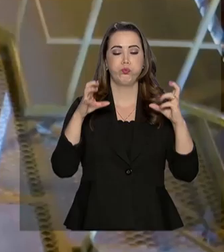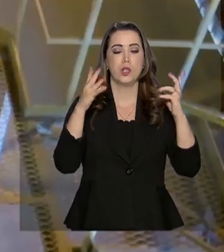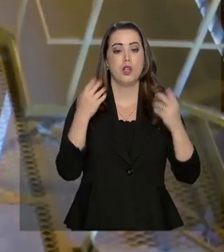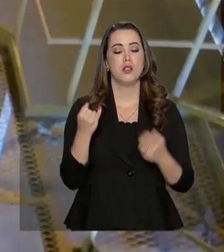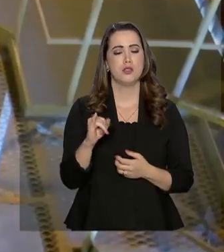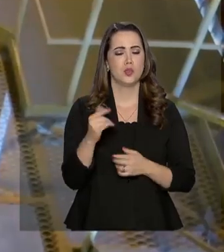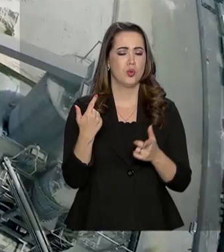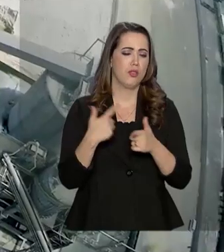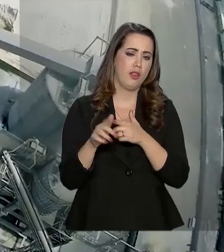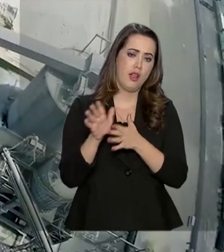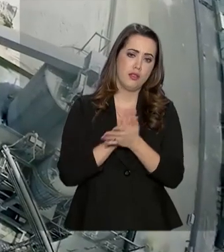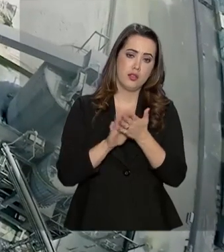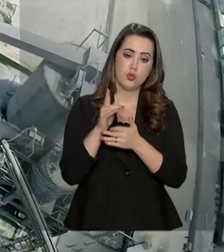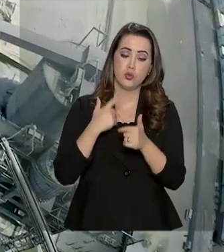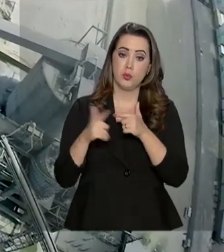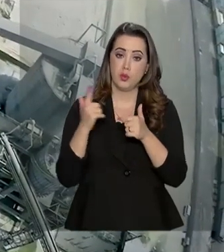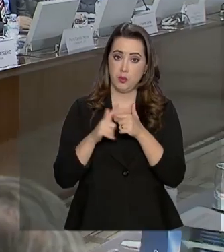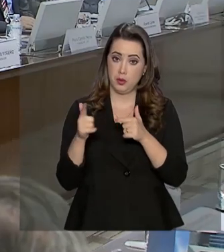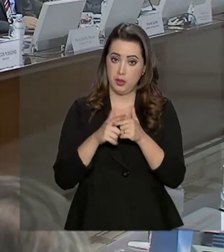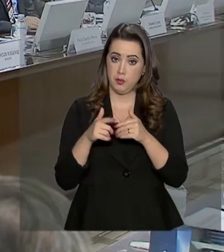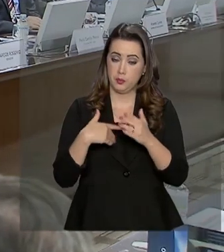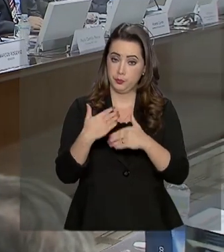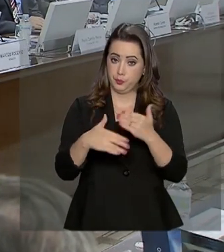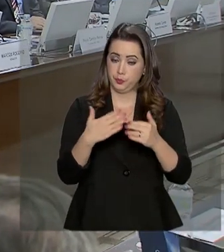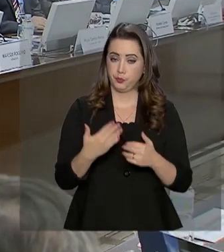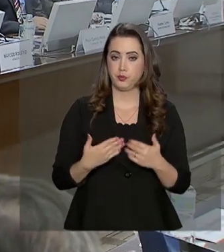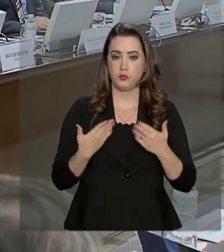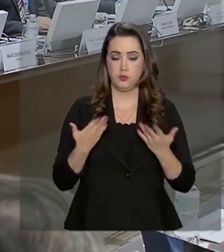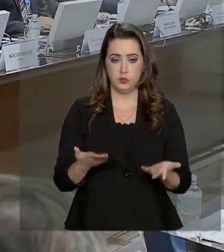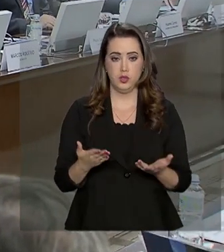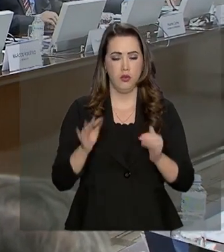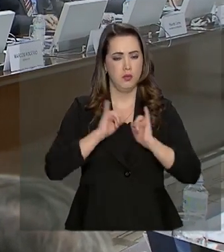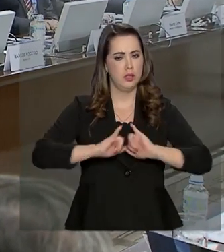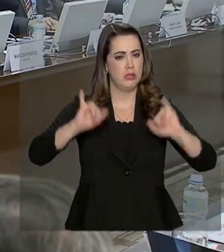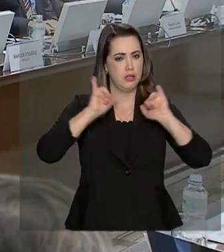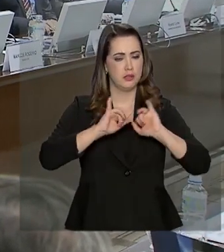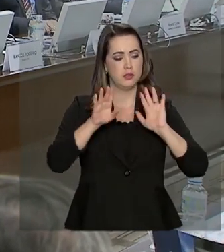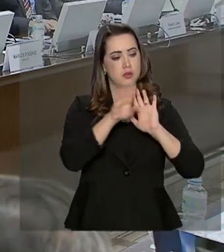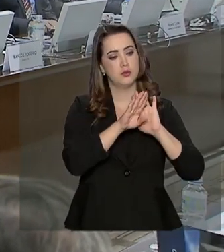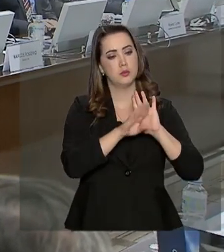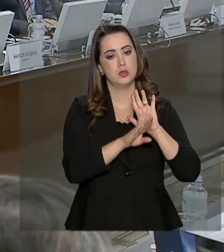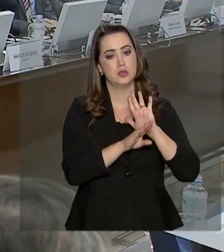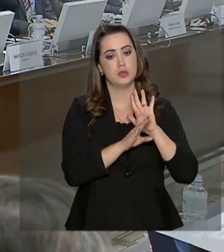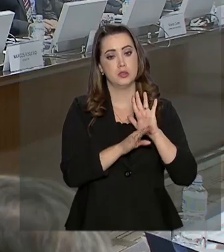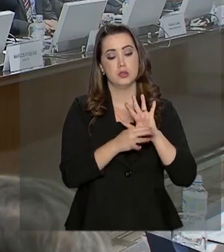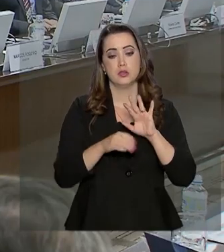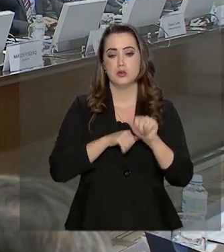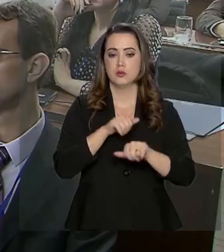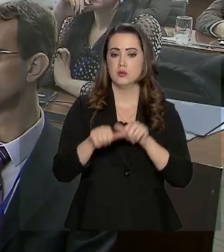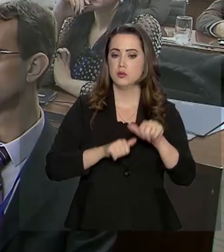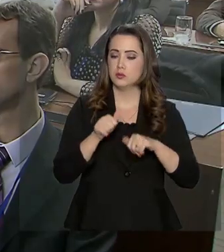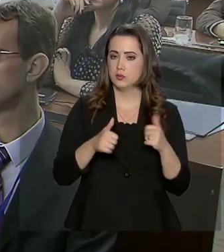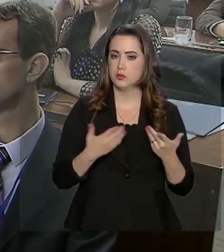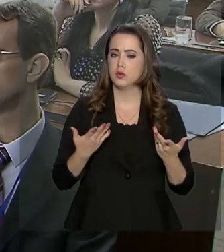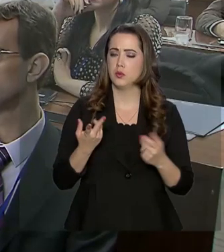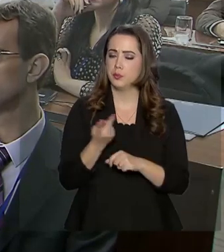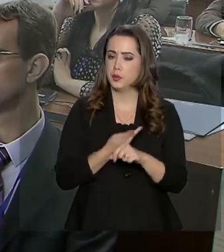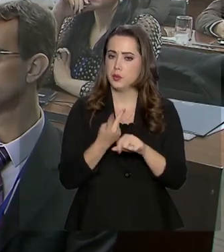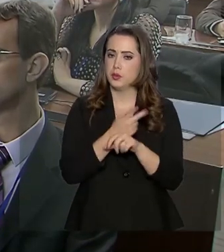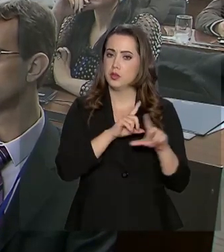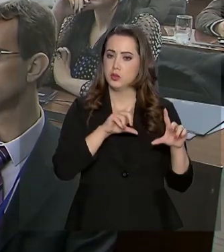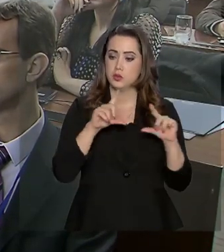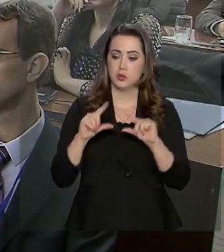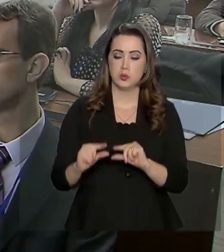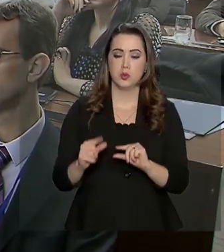sem afetar a fabricação de cimento. Para isso, foi lançado um projeto com alternativas que buscam